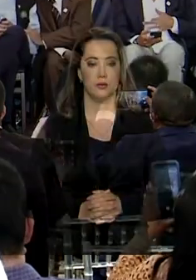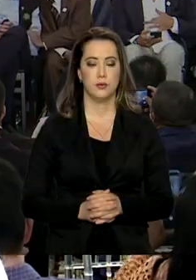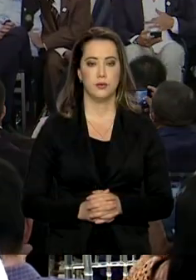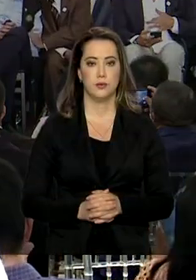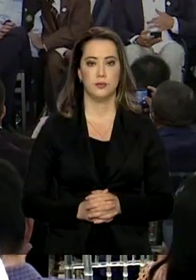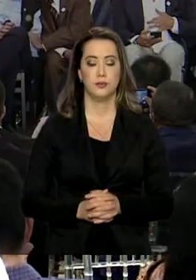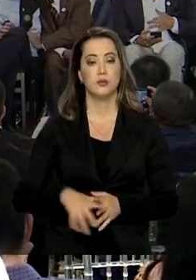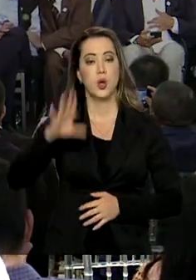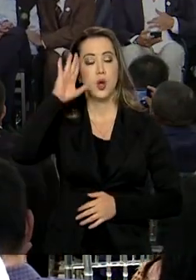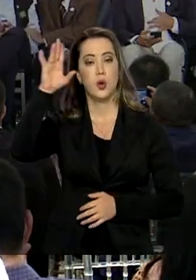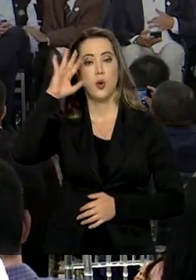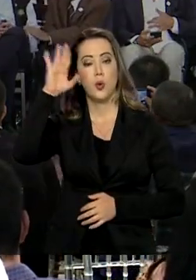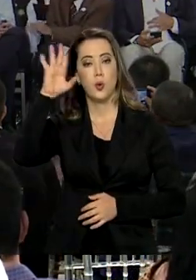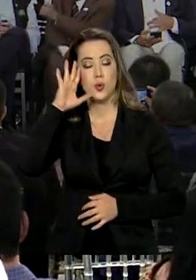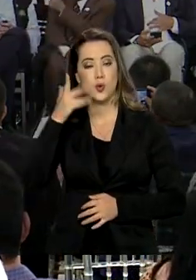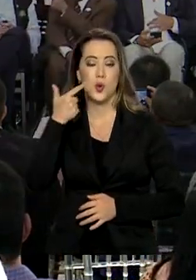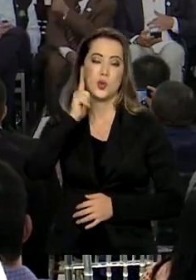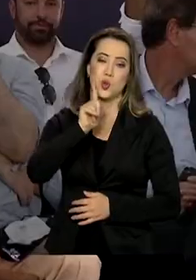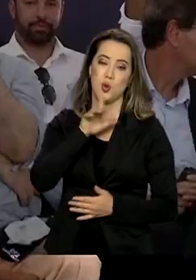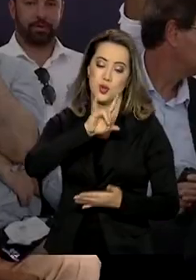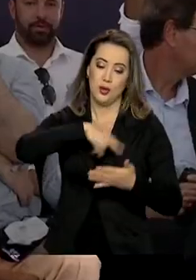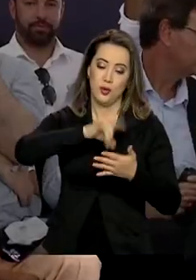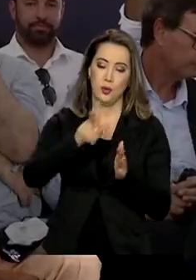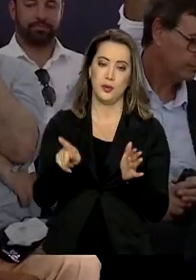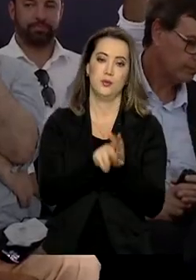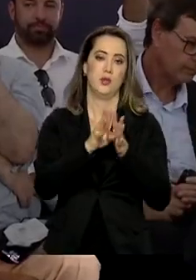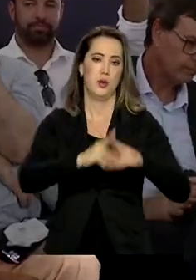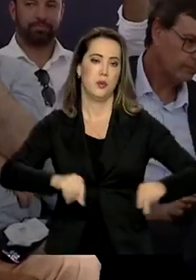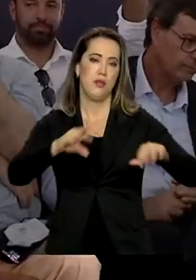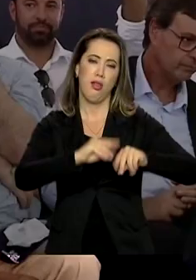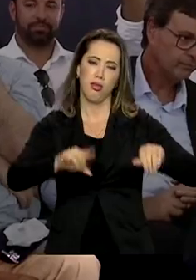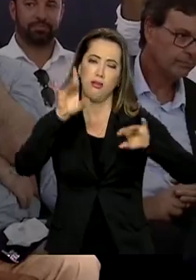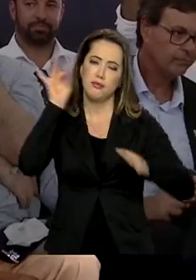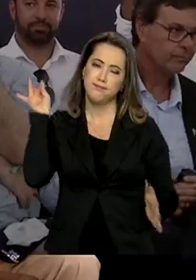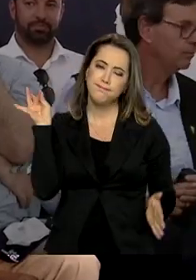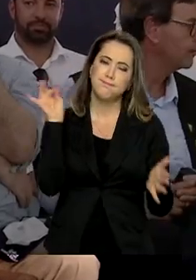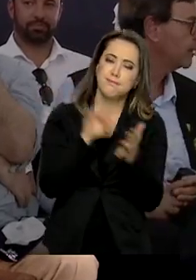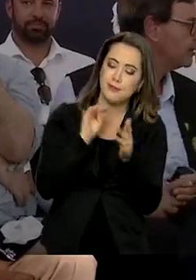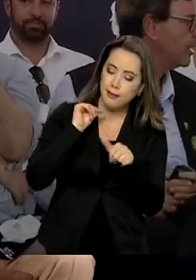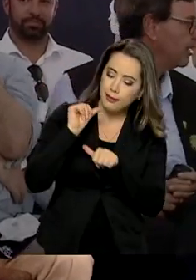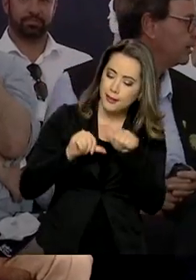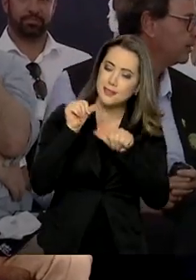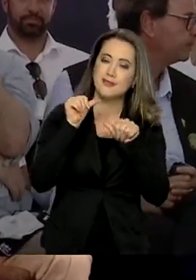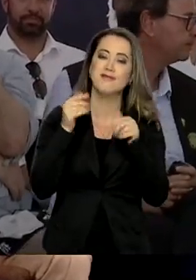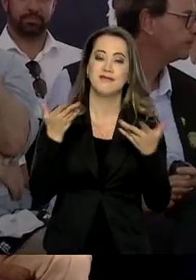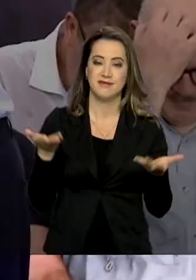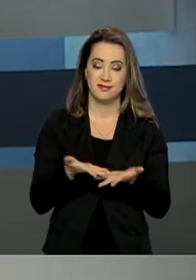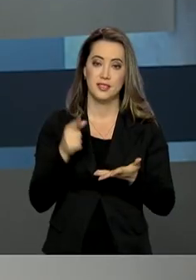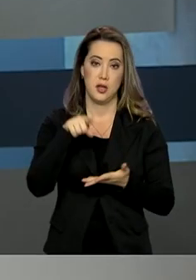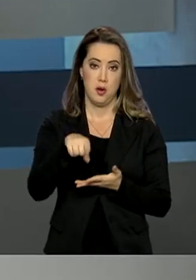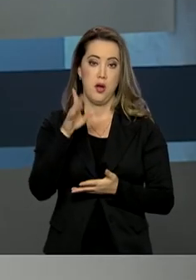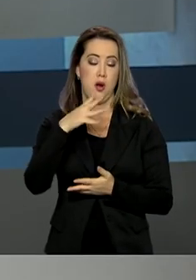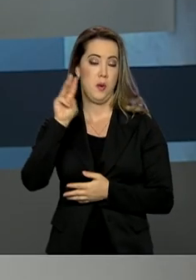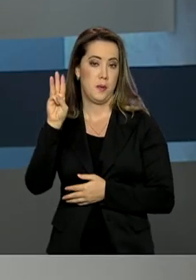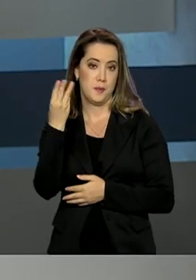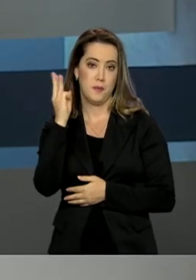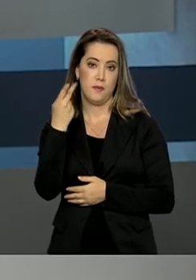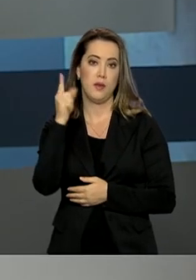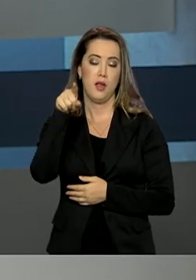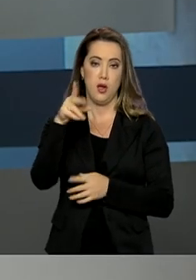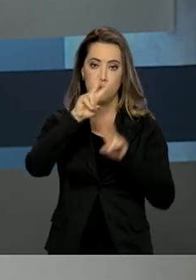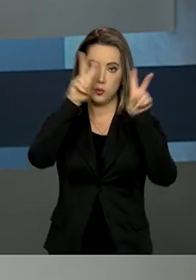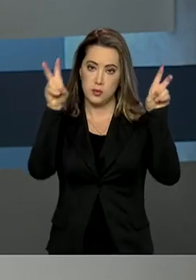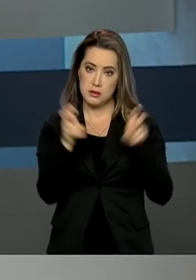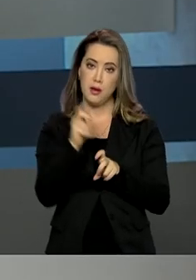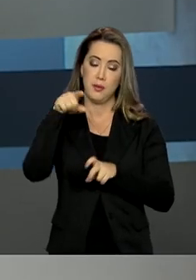O sonho da posse da terra virou realidade para 60 famílias de Alcântara no Maranhão. Esse é um dos assuntos